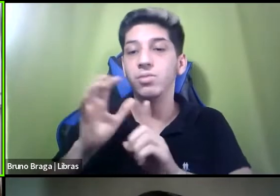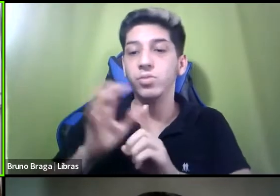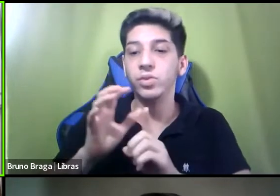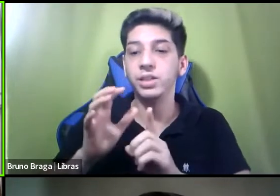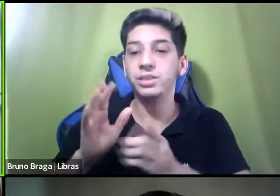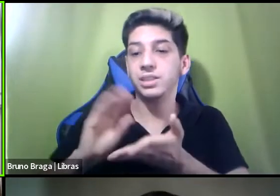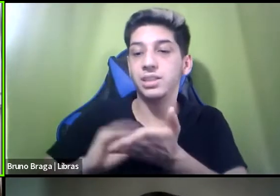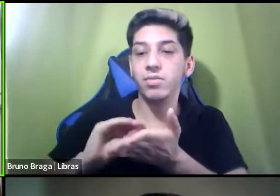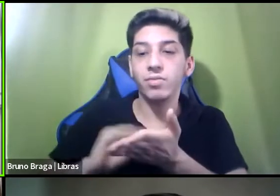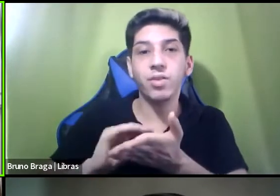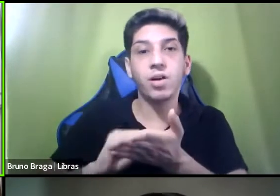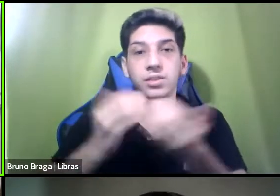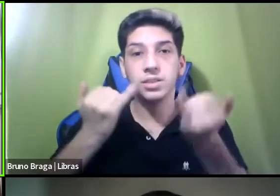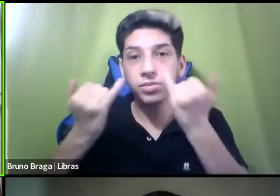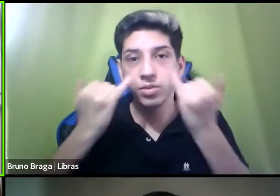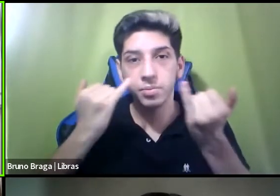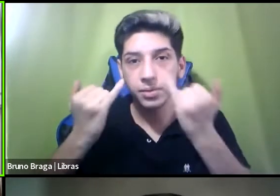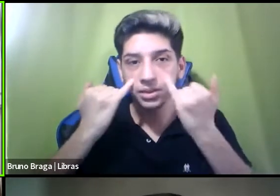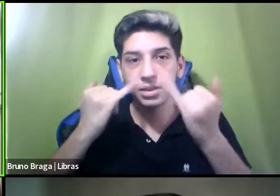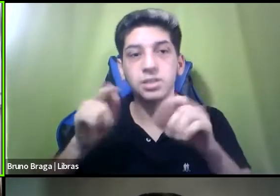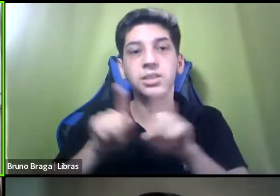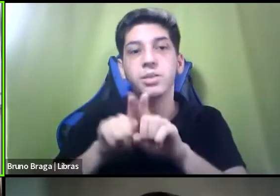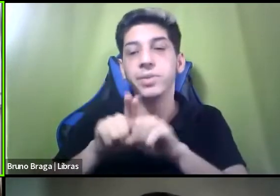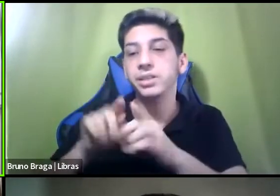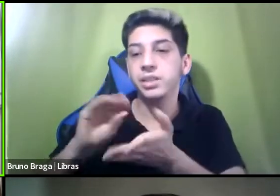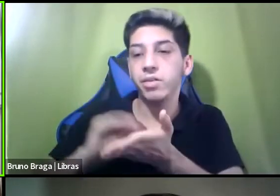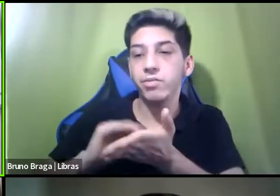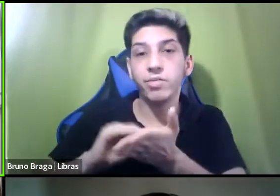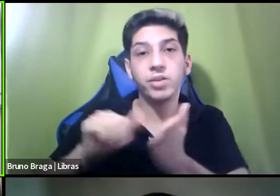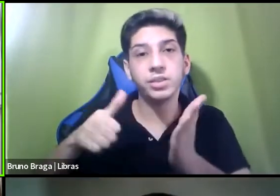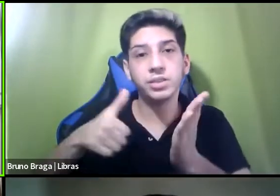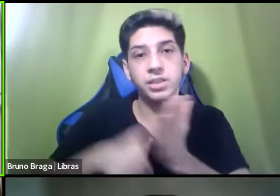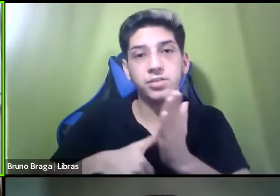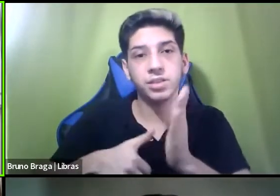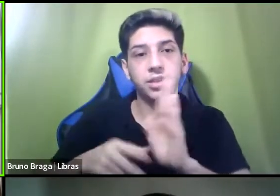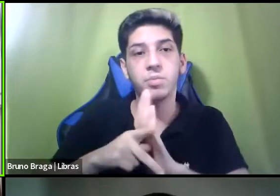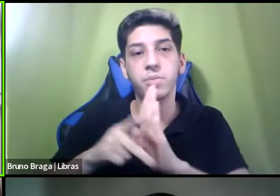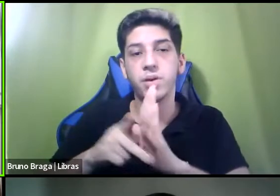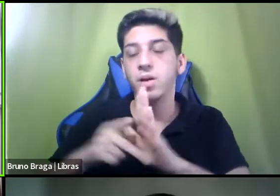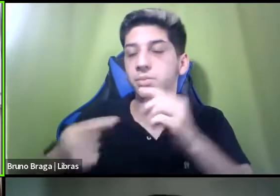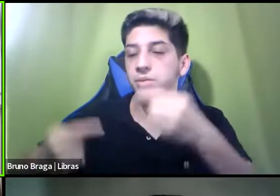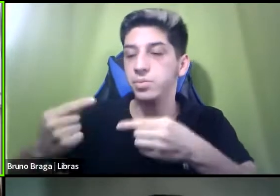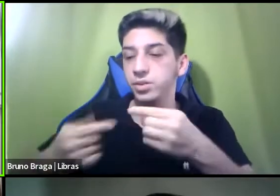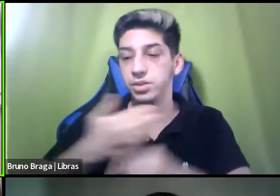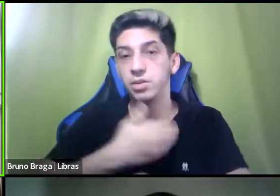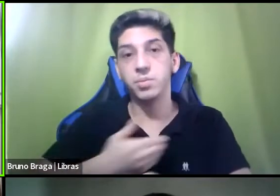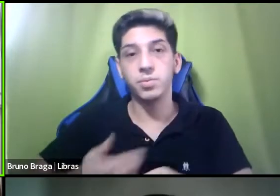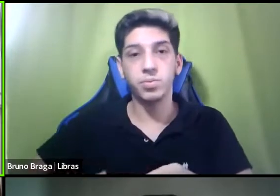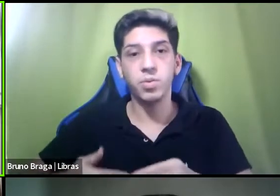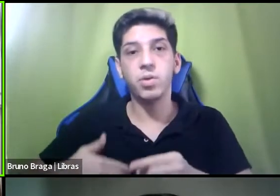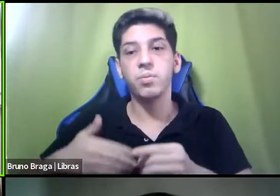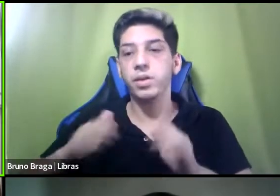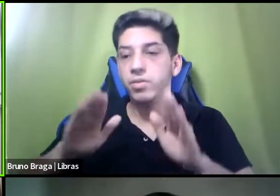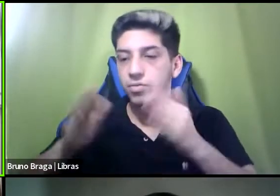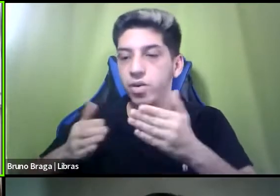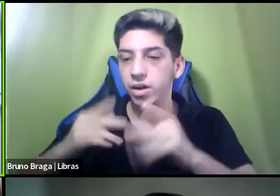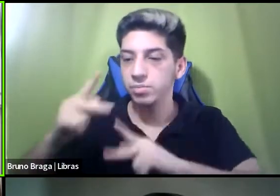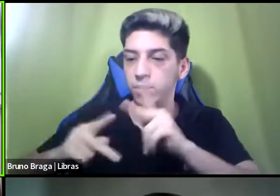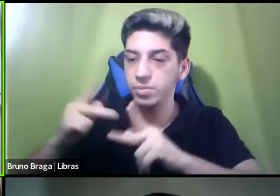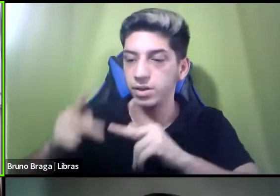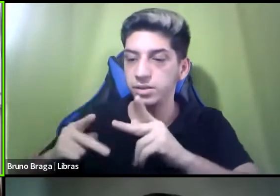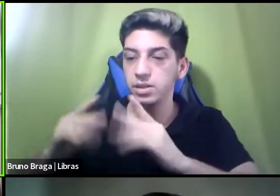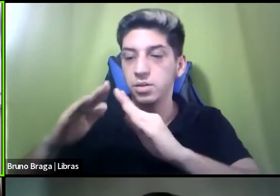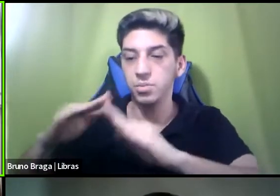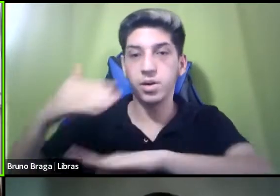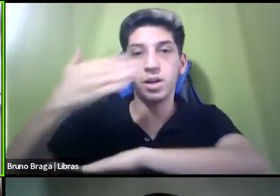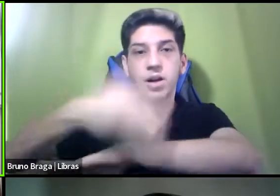dados e dessa falta de identificação nas políticas públicas em prol da população em situação de rua pedindo